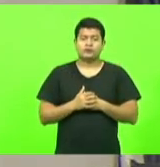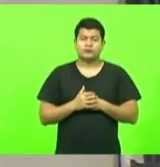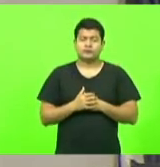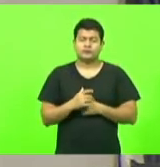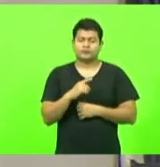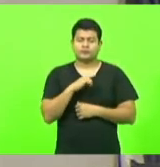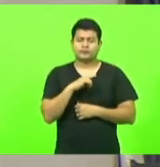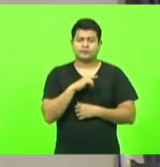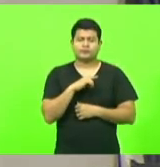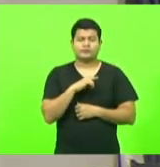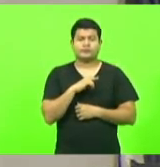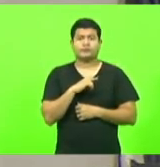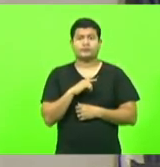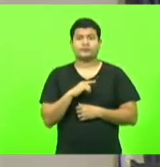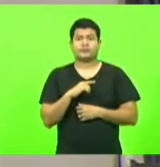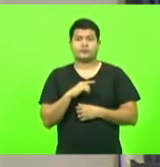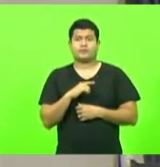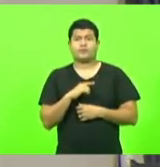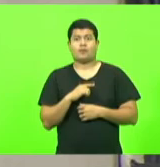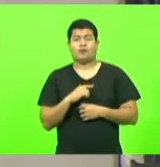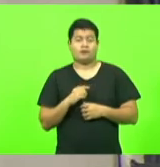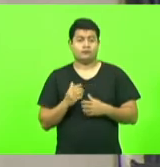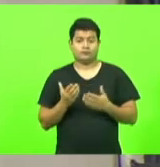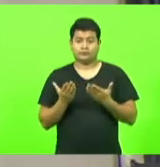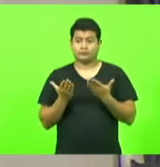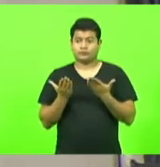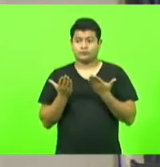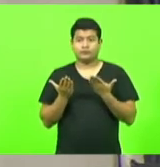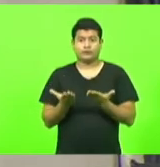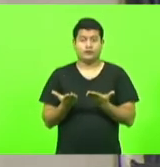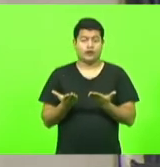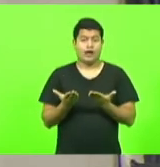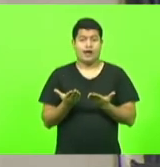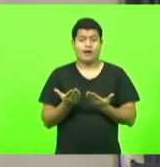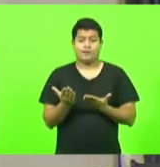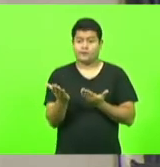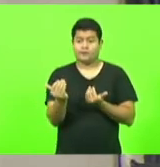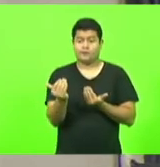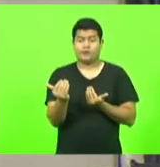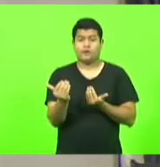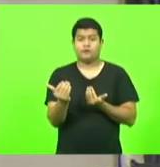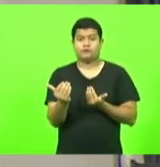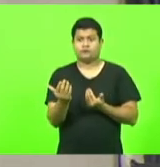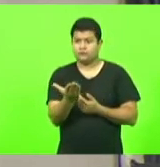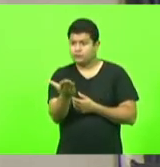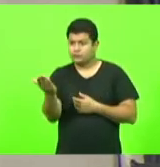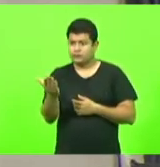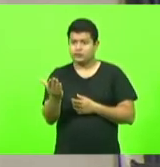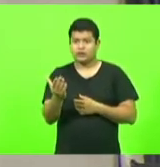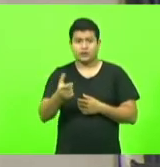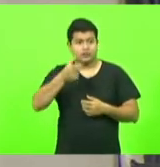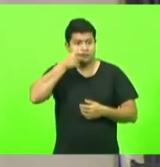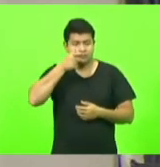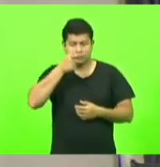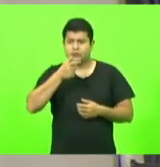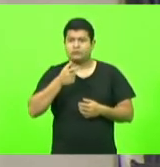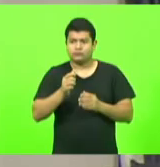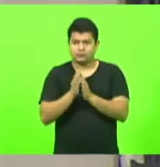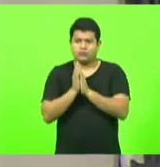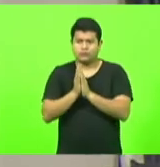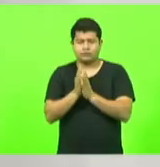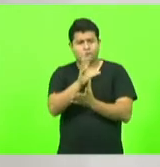que os jovens que nos acompanham nesse momento que sigam o exemplo do Igor e de todos vocês muito obrigado senhor presidente